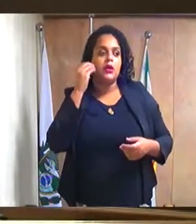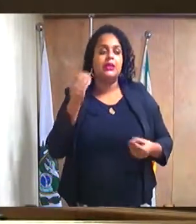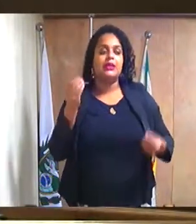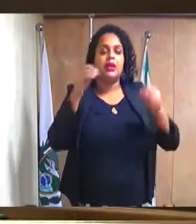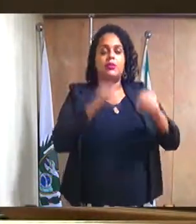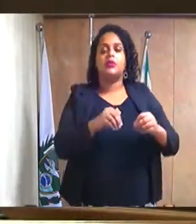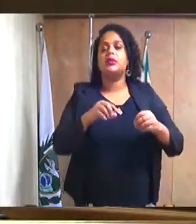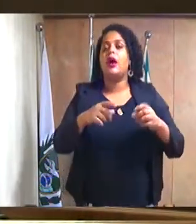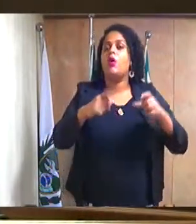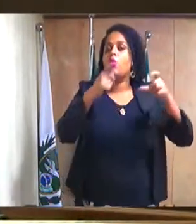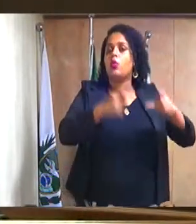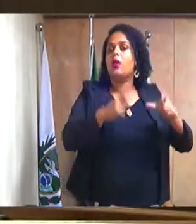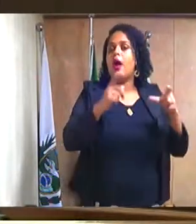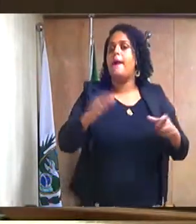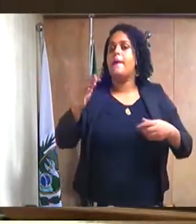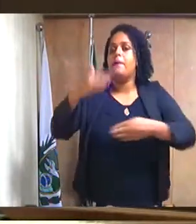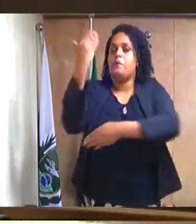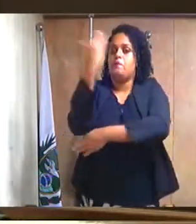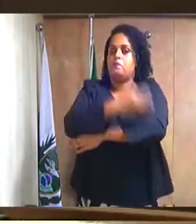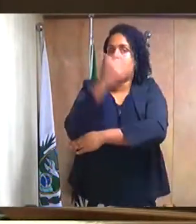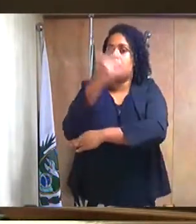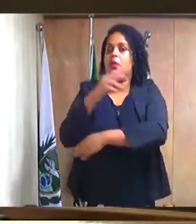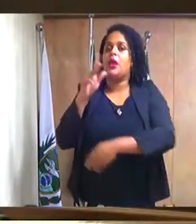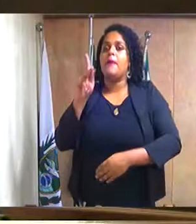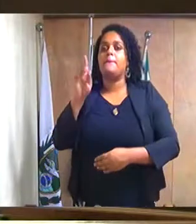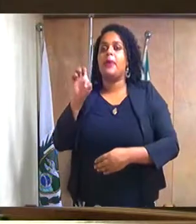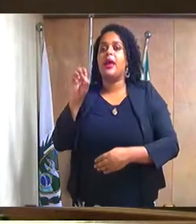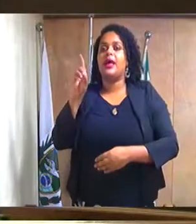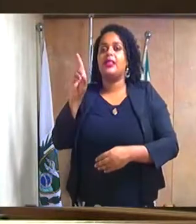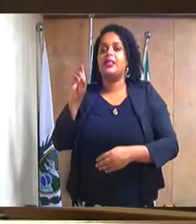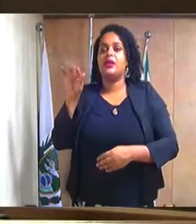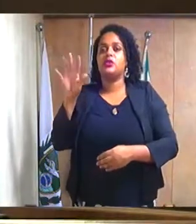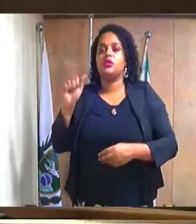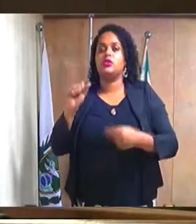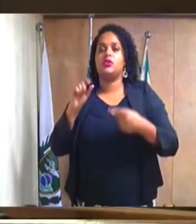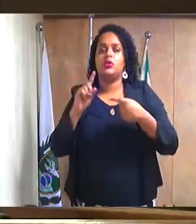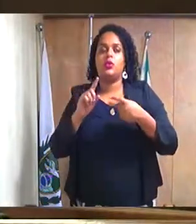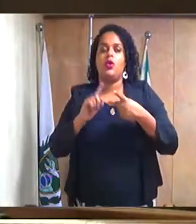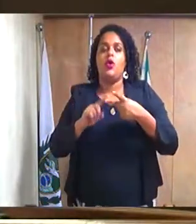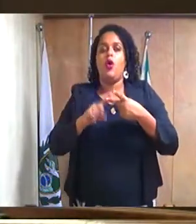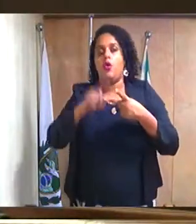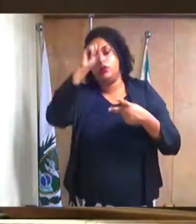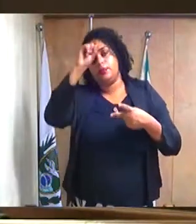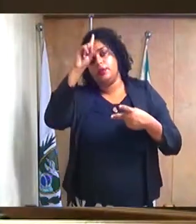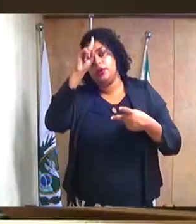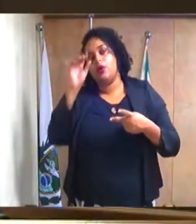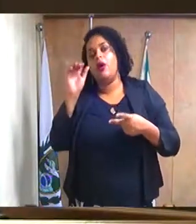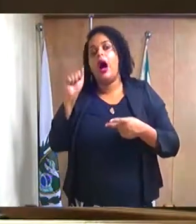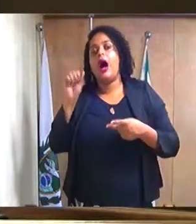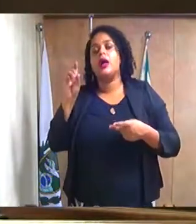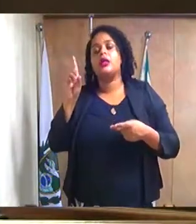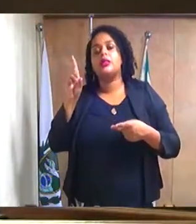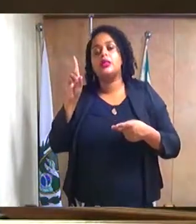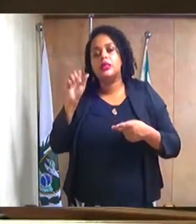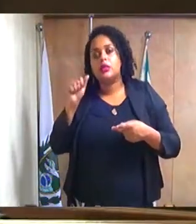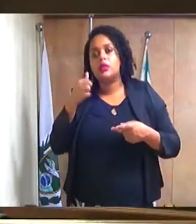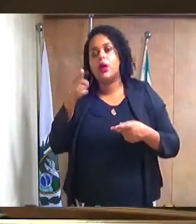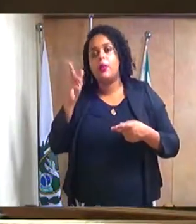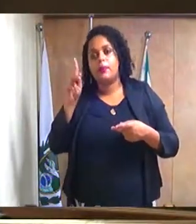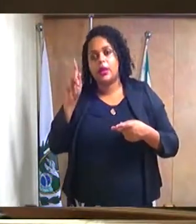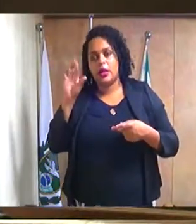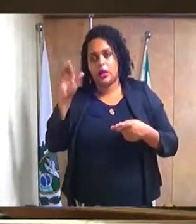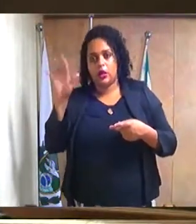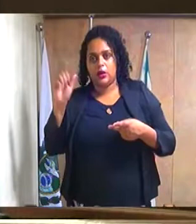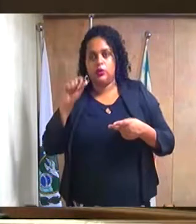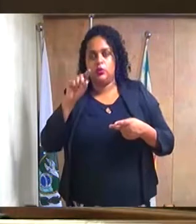ali próximo ao hospital Adão Pereira Nunes, teve uma grande repercussão, tiraram